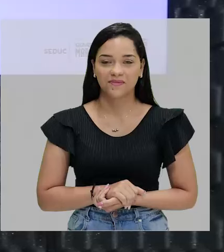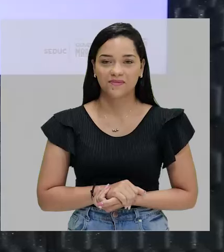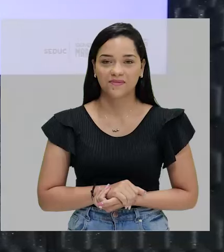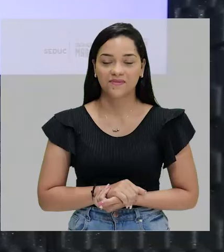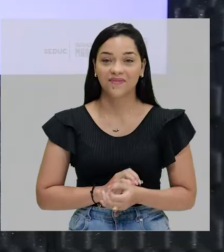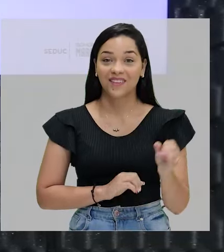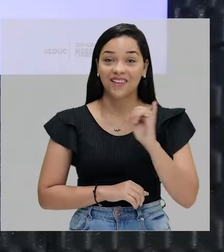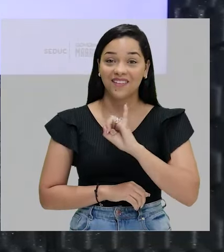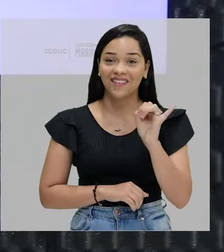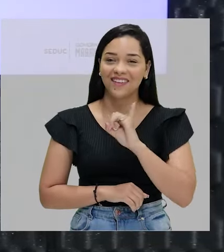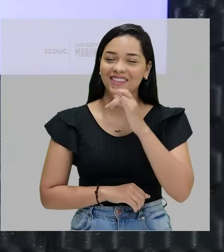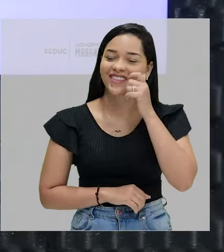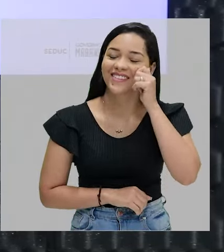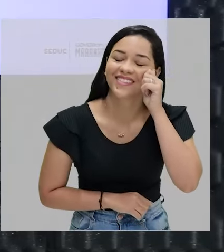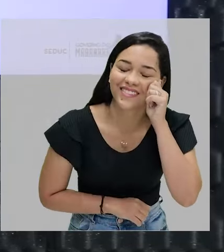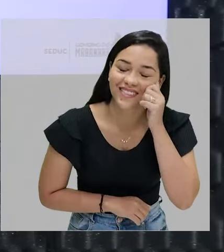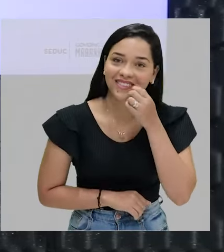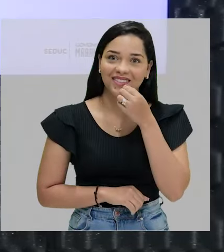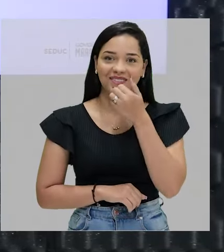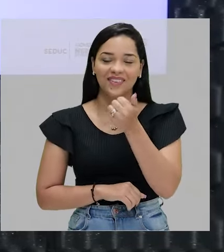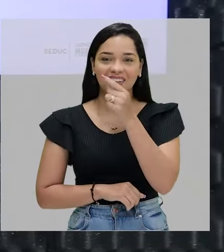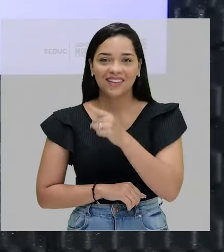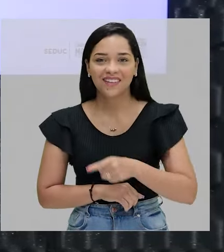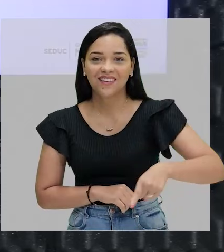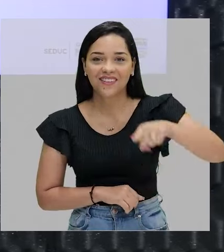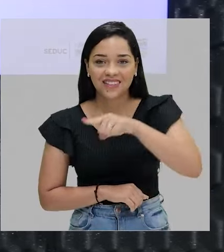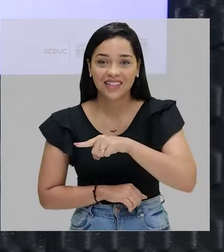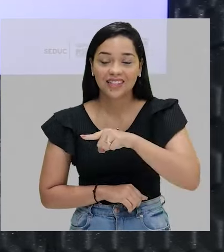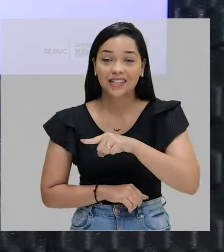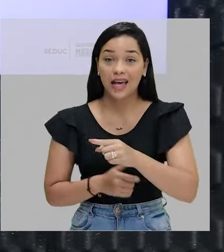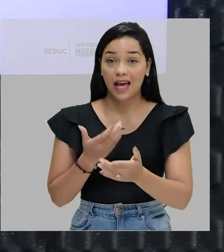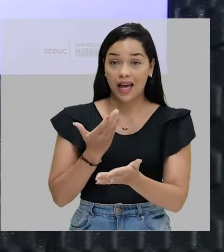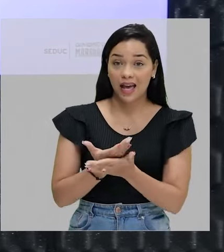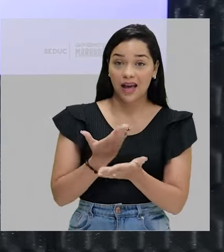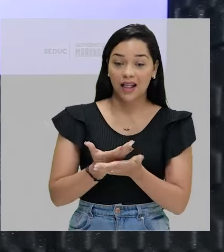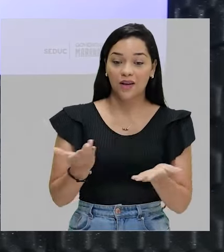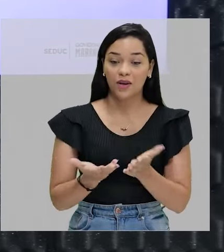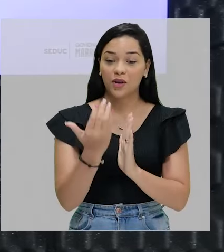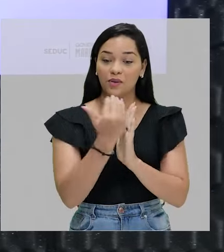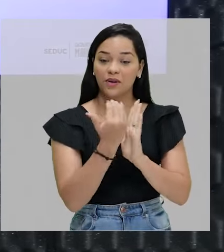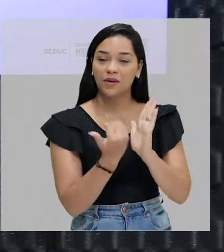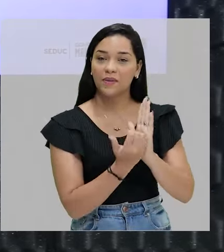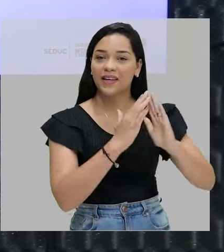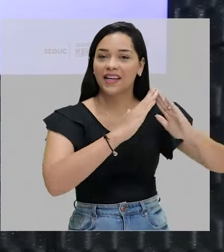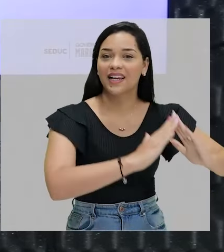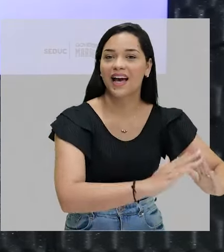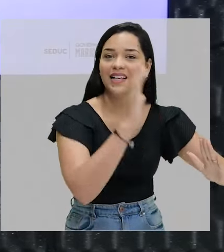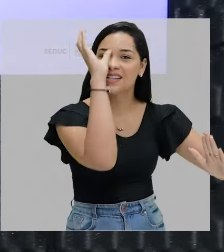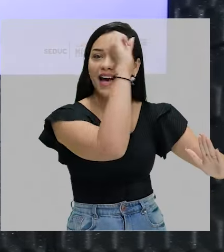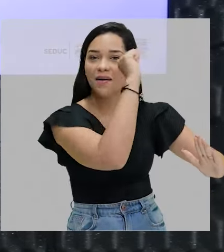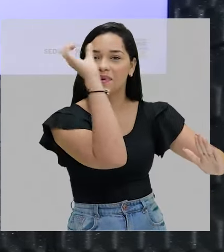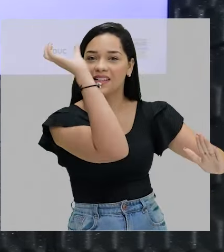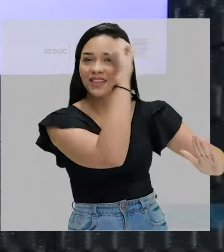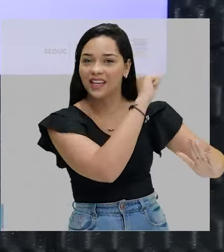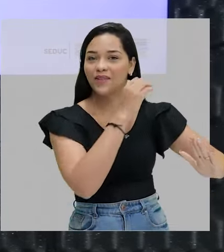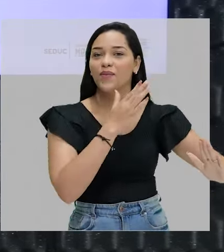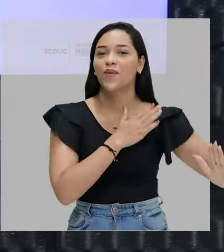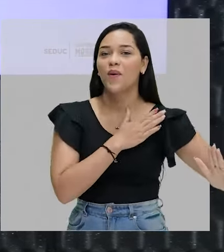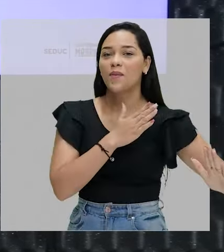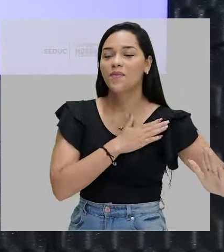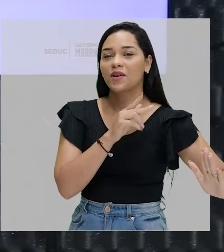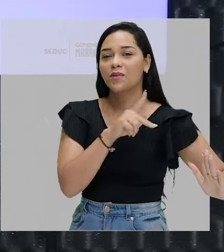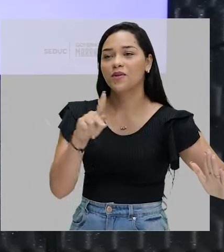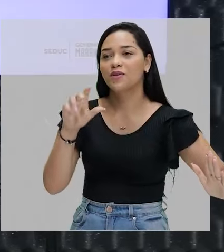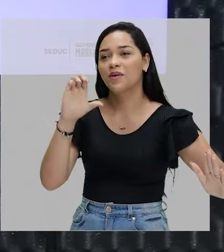Oi chuchus, tudo bem com vocês? Mais uma aula do programa Fique em Casa Aprendendo Comigo,